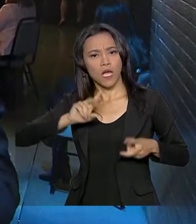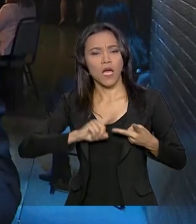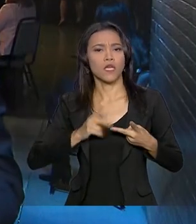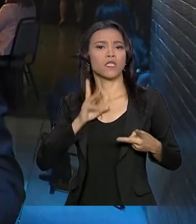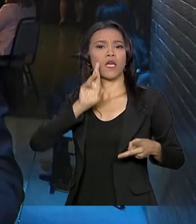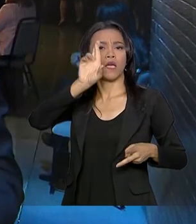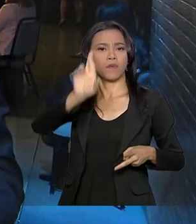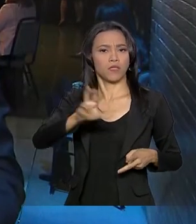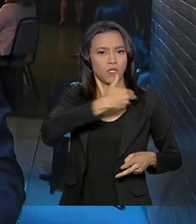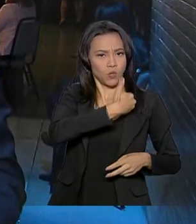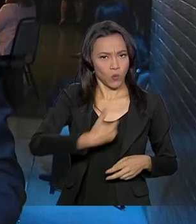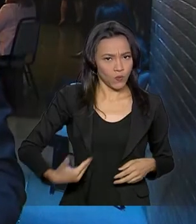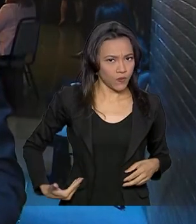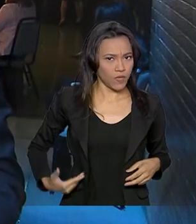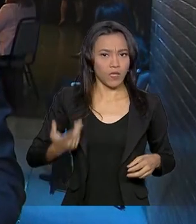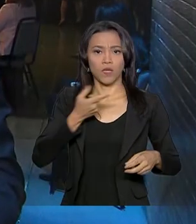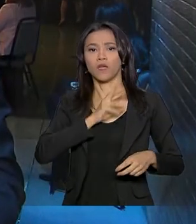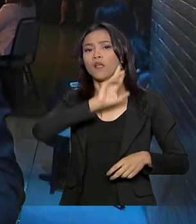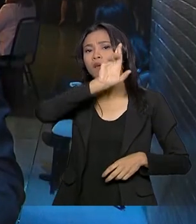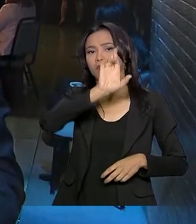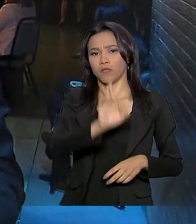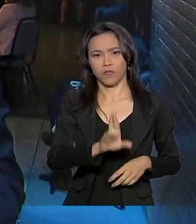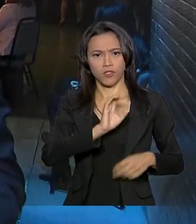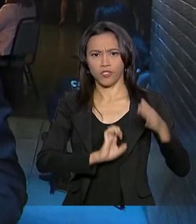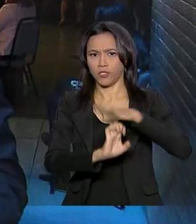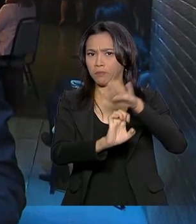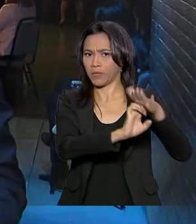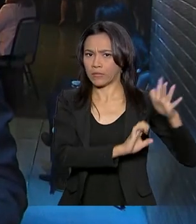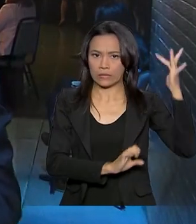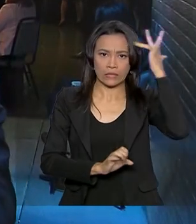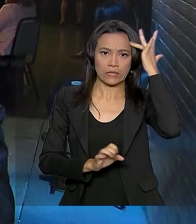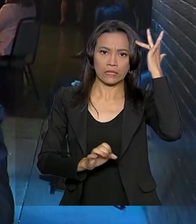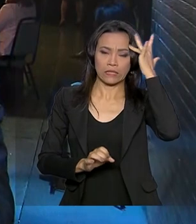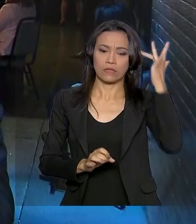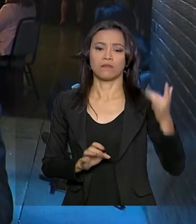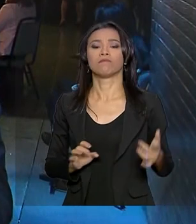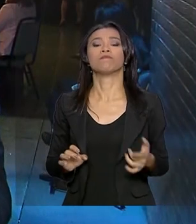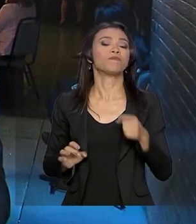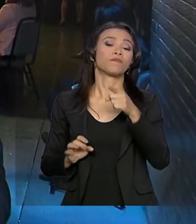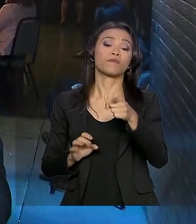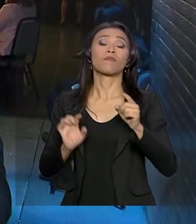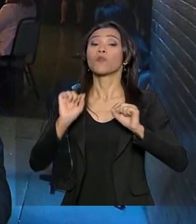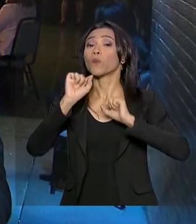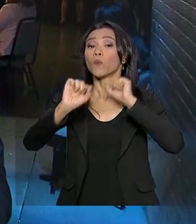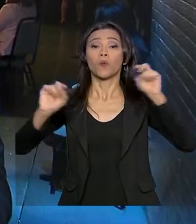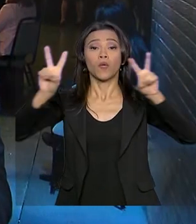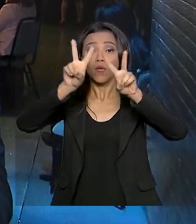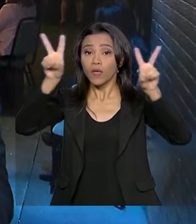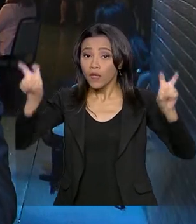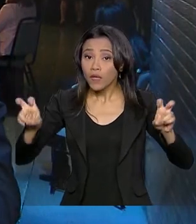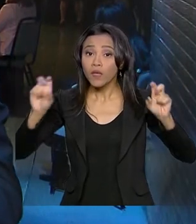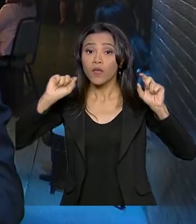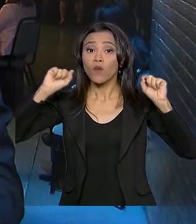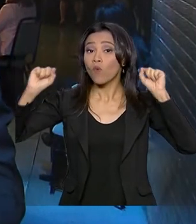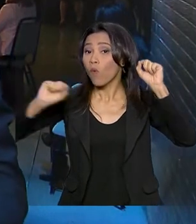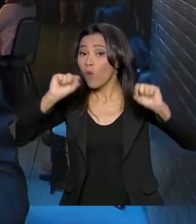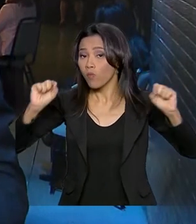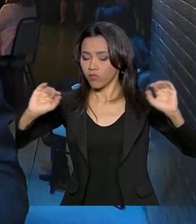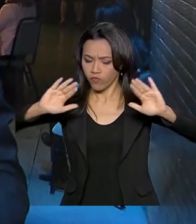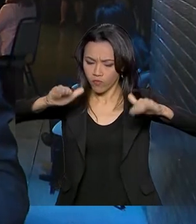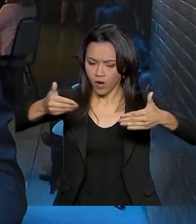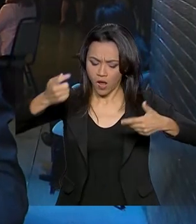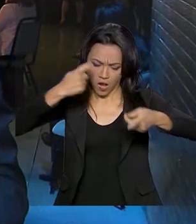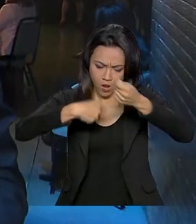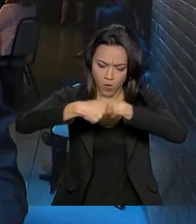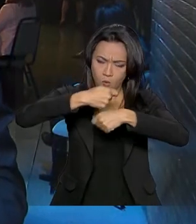e também executivos de grandes empresas. O seminário tem como tema Back to Business, ou seja, de volta aos negócios. E vai